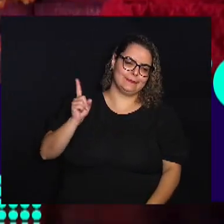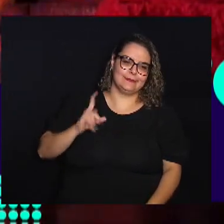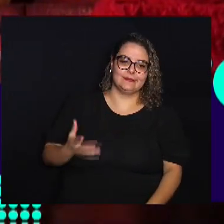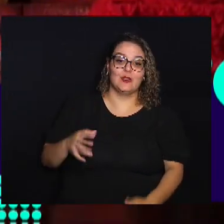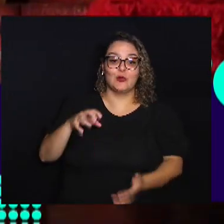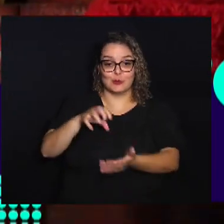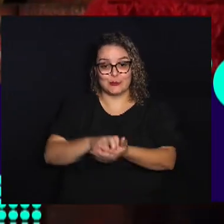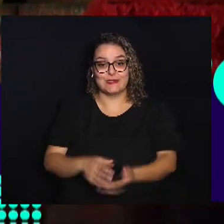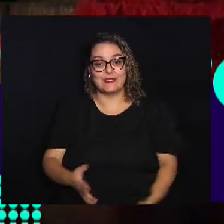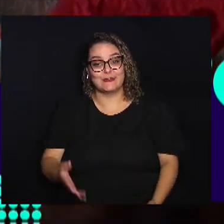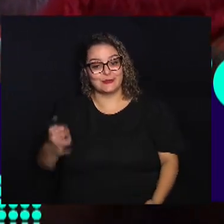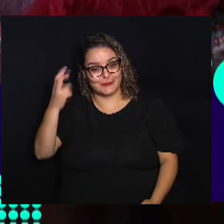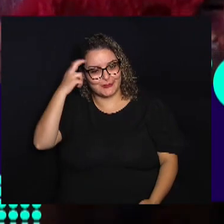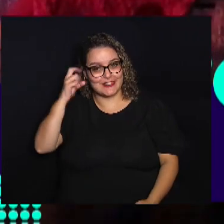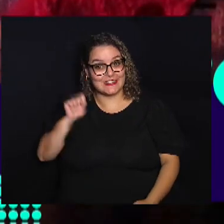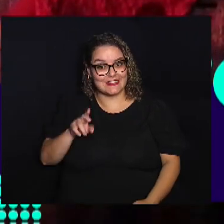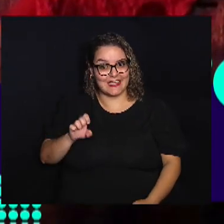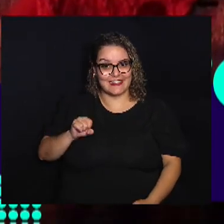Sesi Campinas